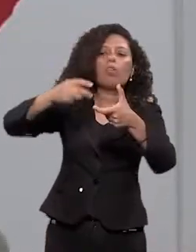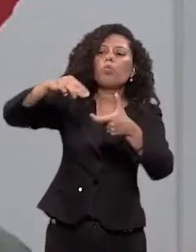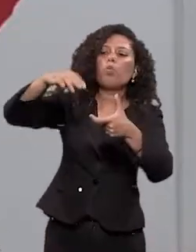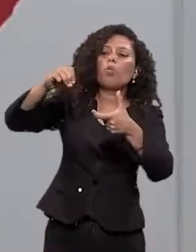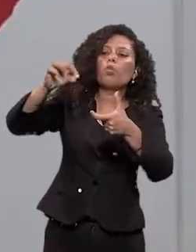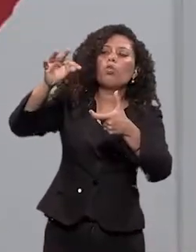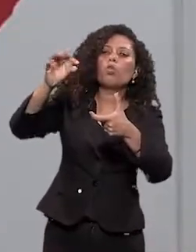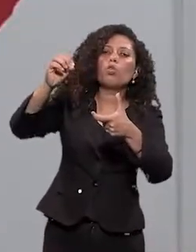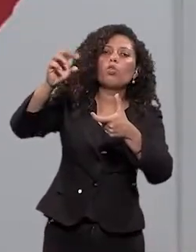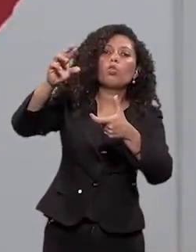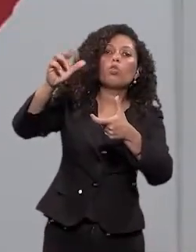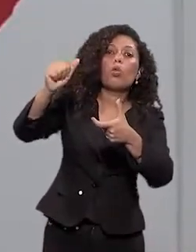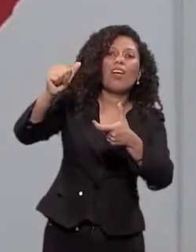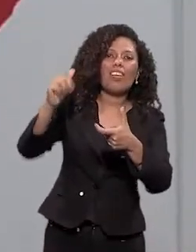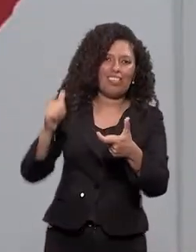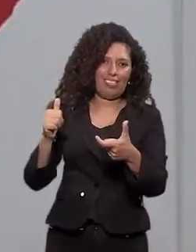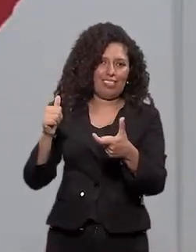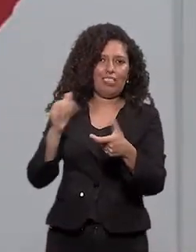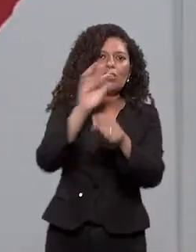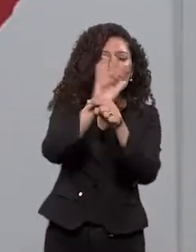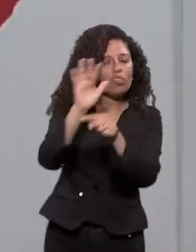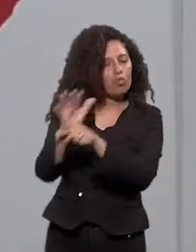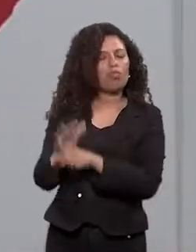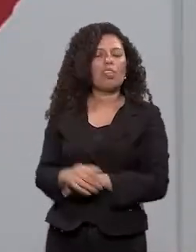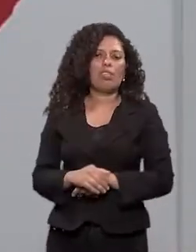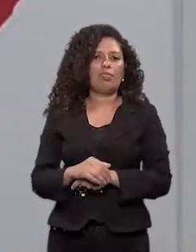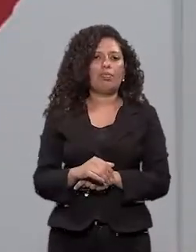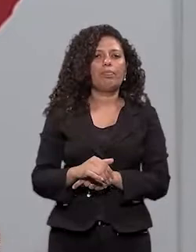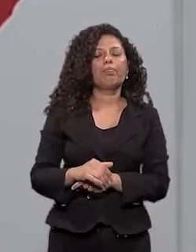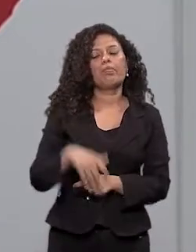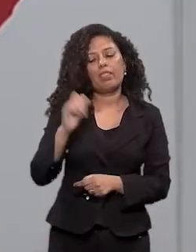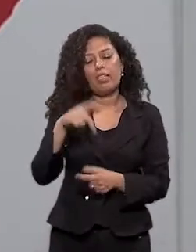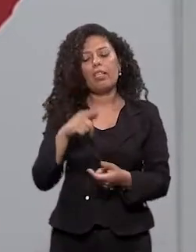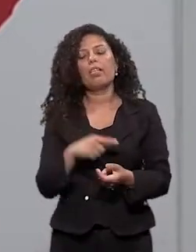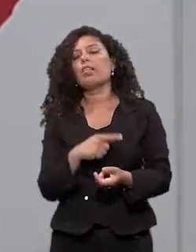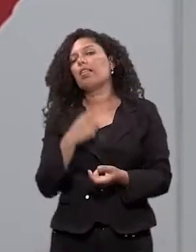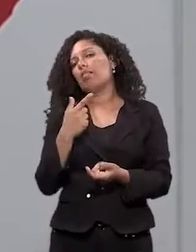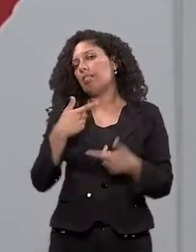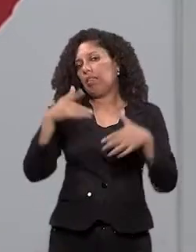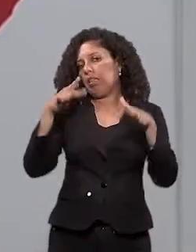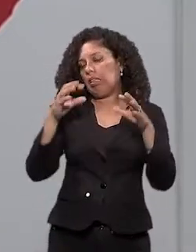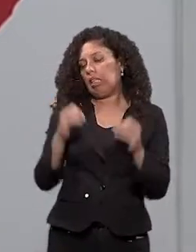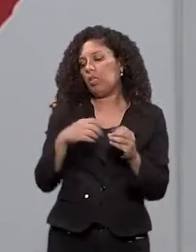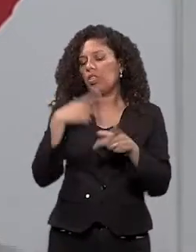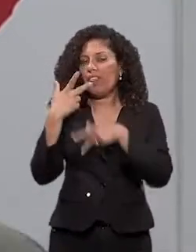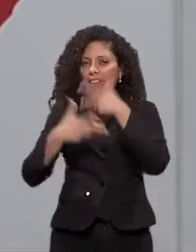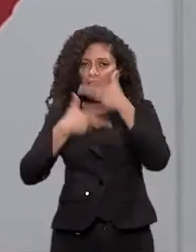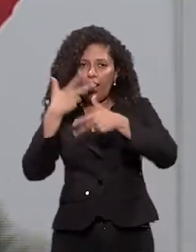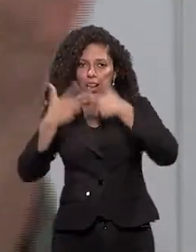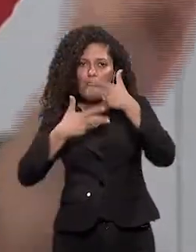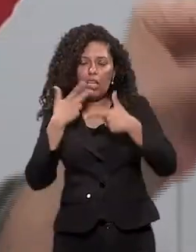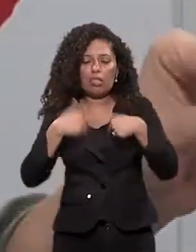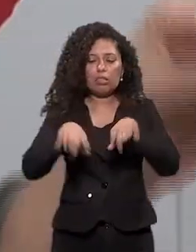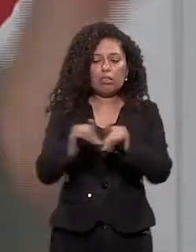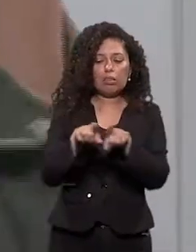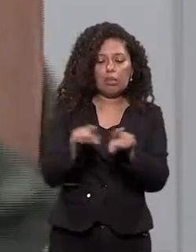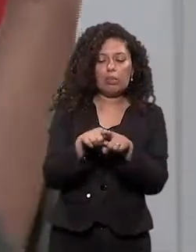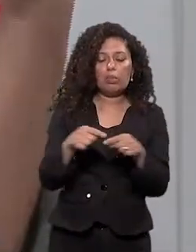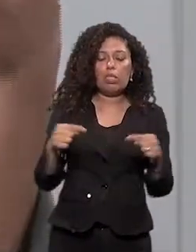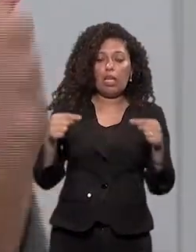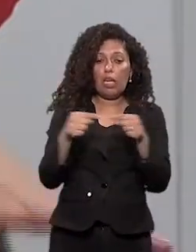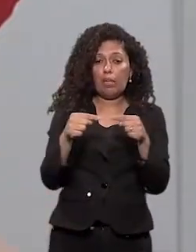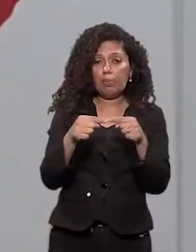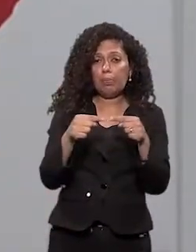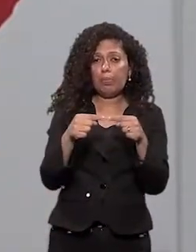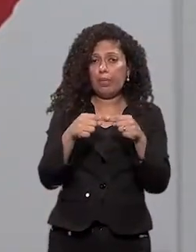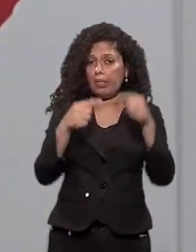desenvolvimento da marcha, né? E claro que a fala também está na parte do movimento no